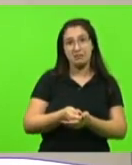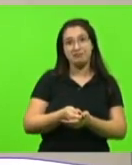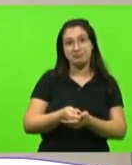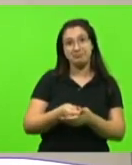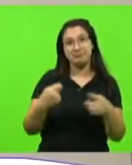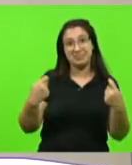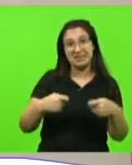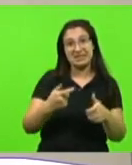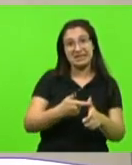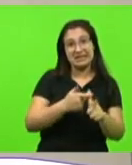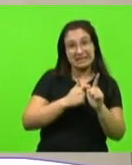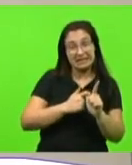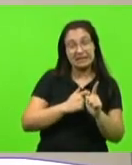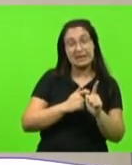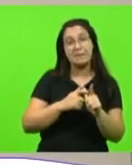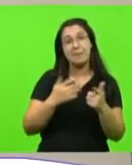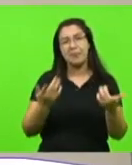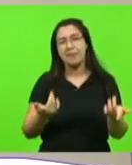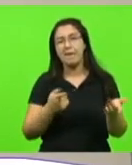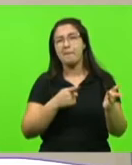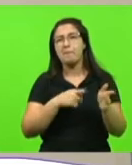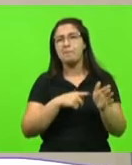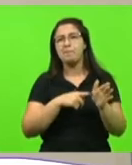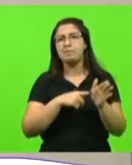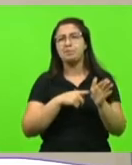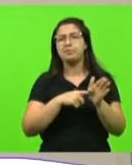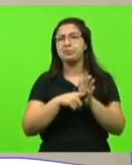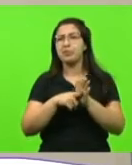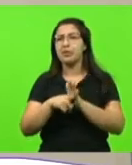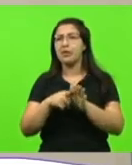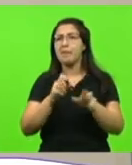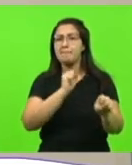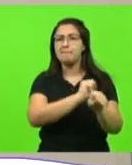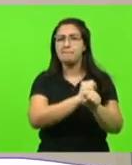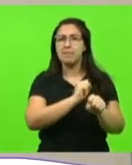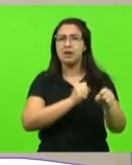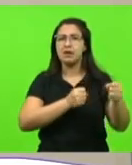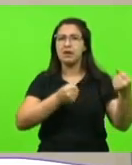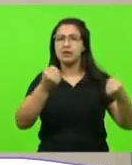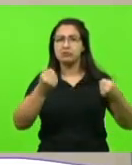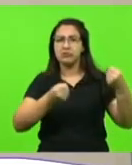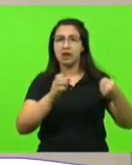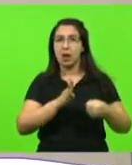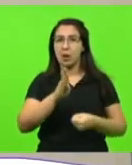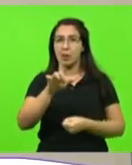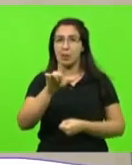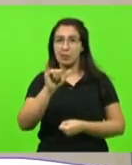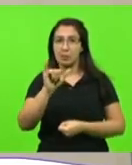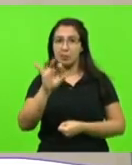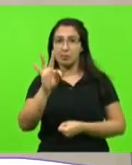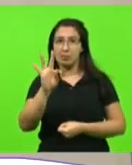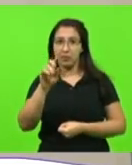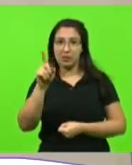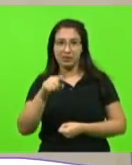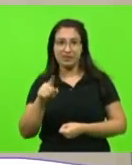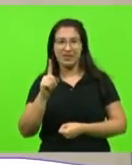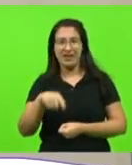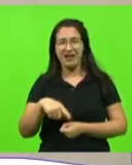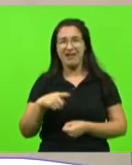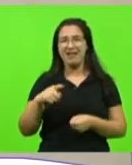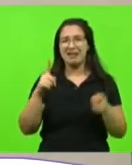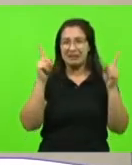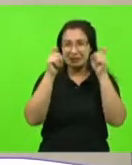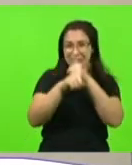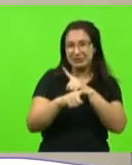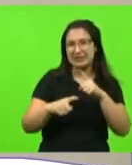quem sabe a intensificação das blitz seria o remédio, para o momento, quem sabe se reduzir um pouco, mas, enfim, como disse, o tema é muito polêmico, não quero polemizar mais